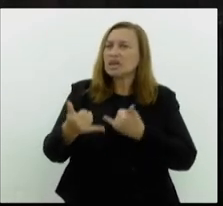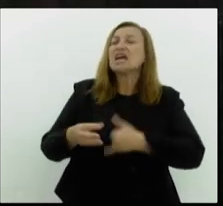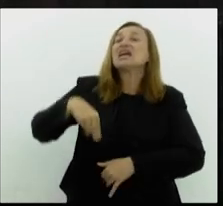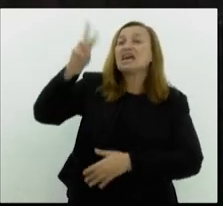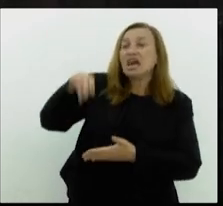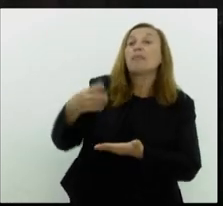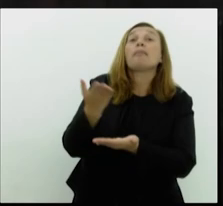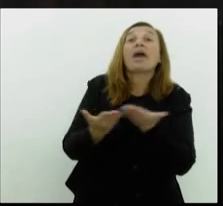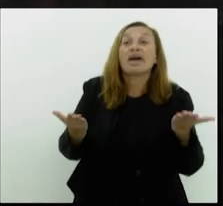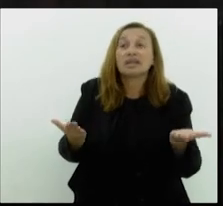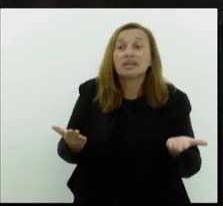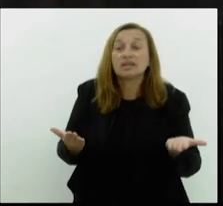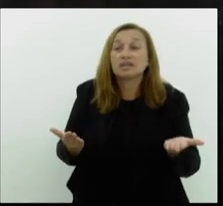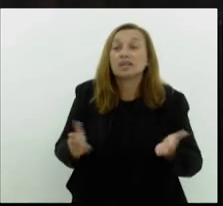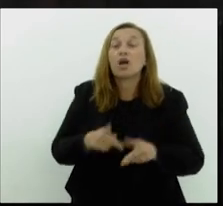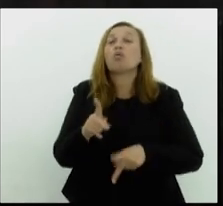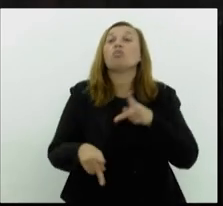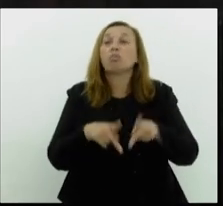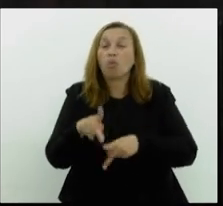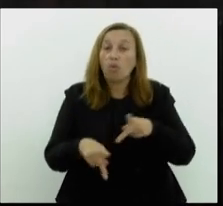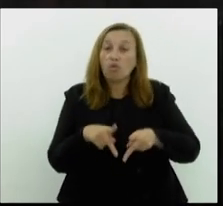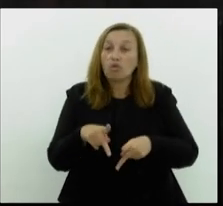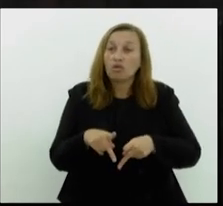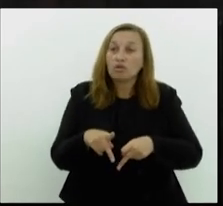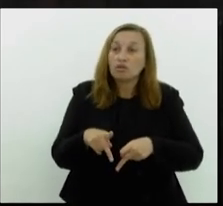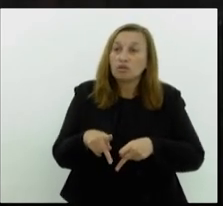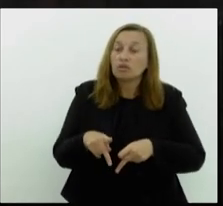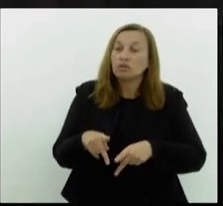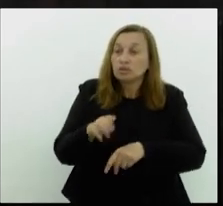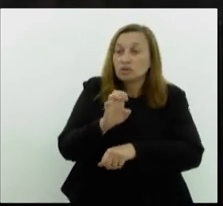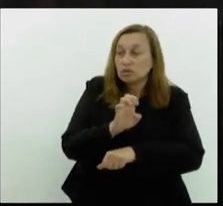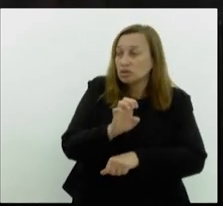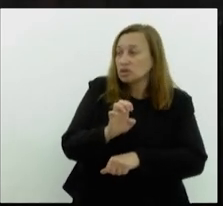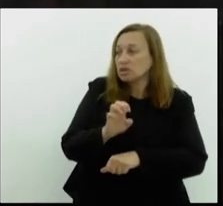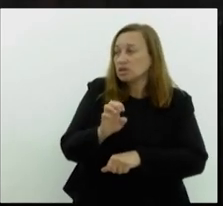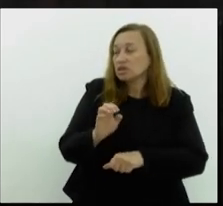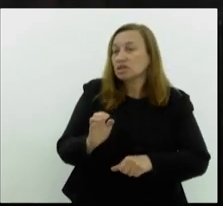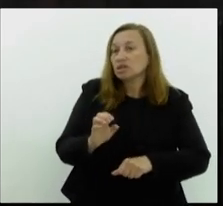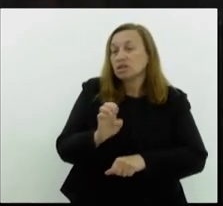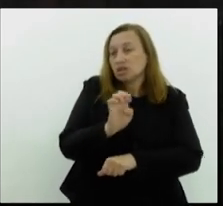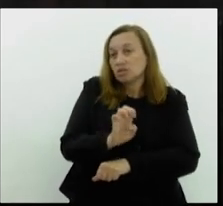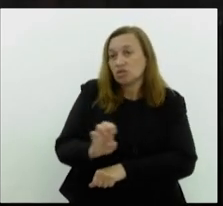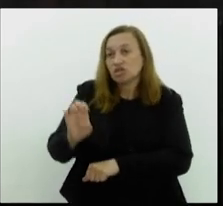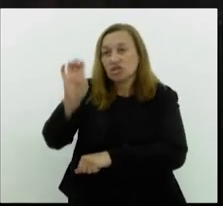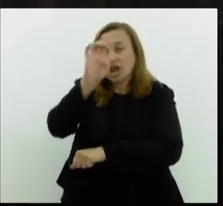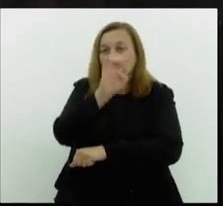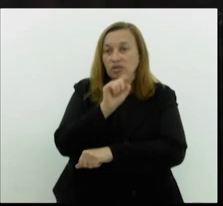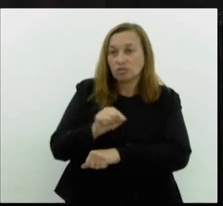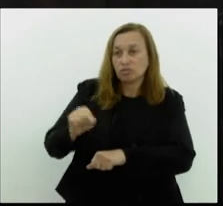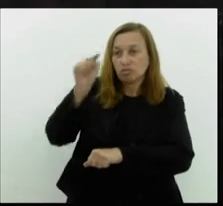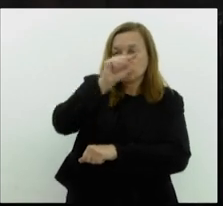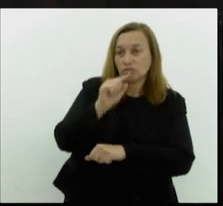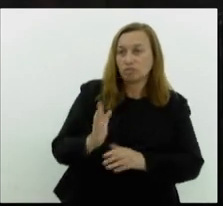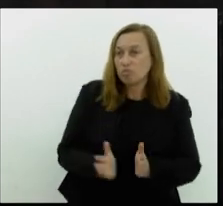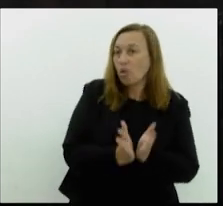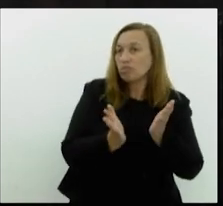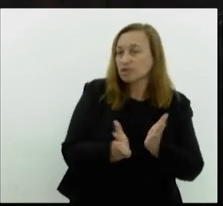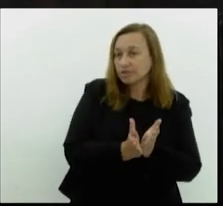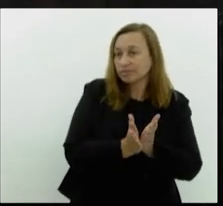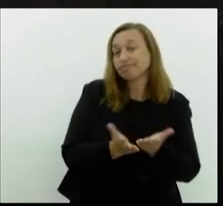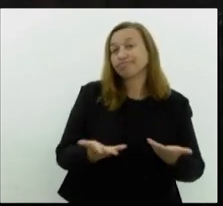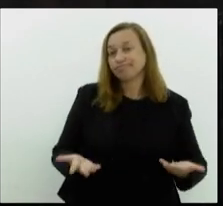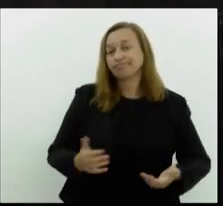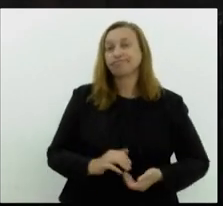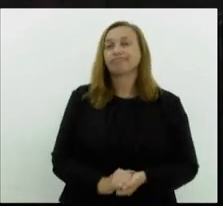perde é a população de cada Estado e, por via de consequência, a população brasileira.